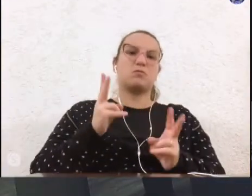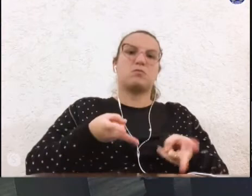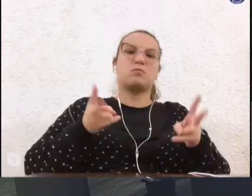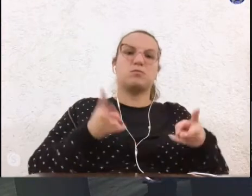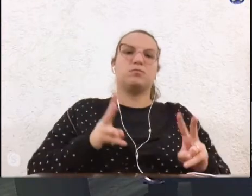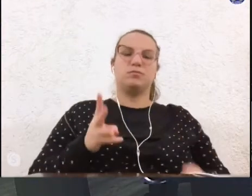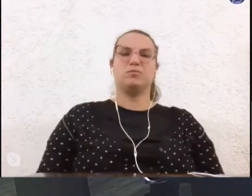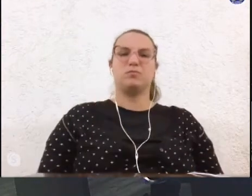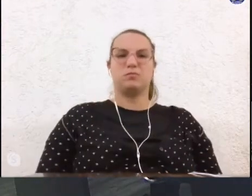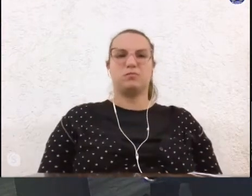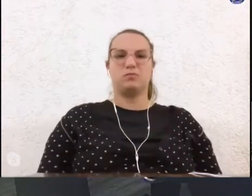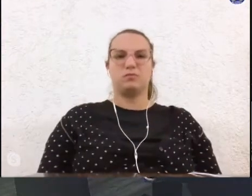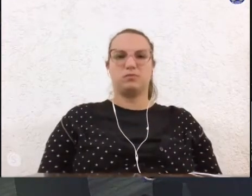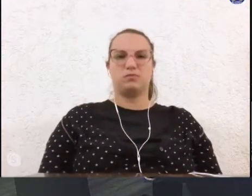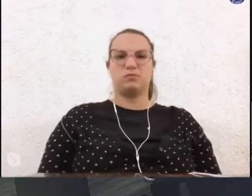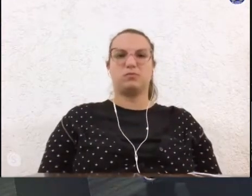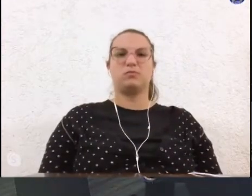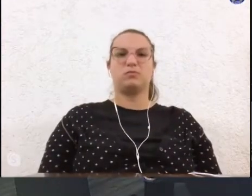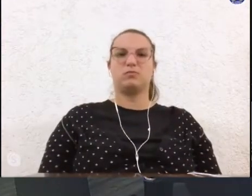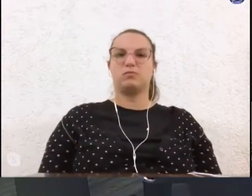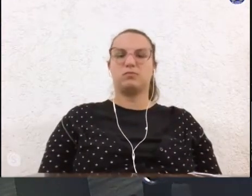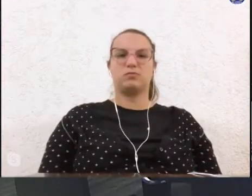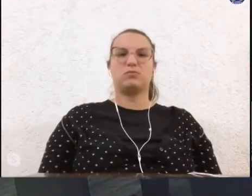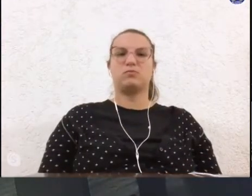está rejeitada